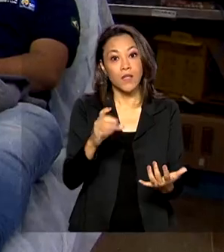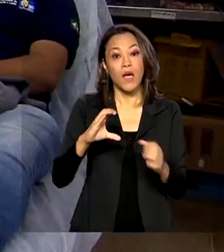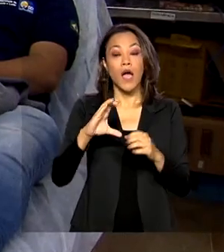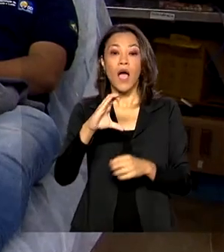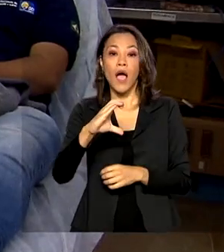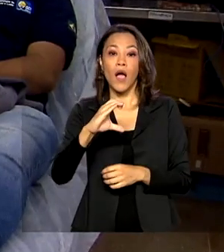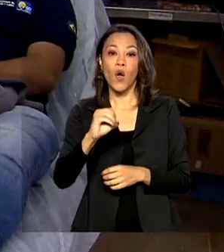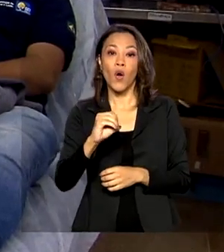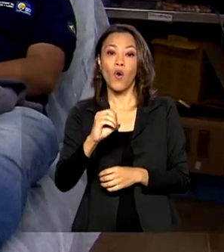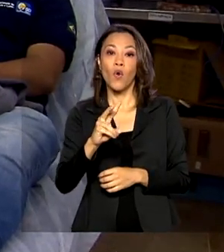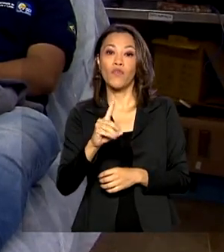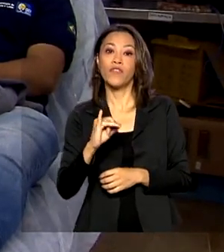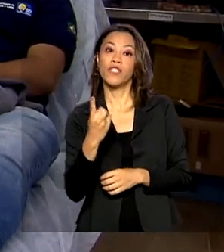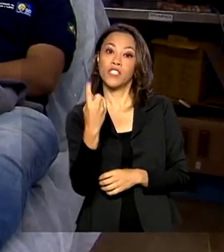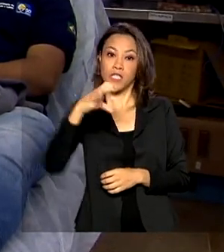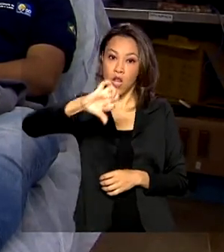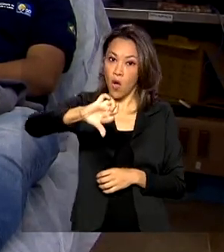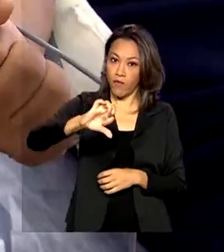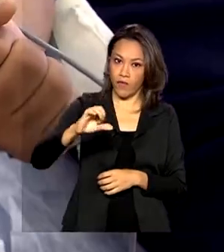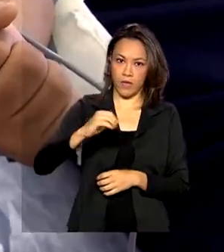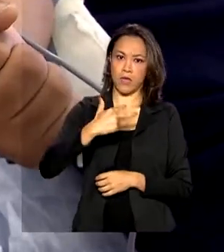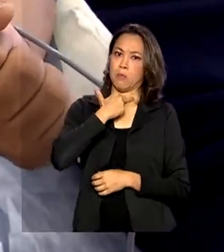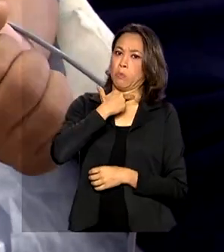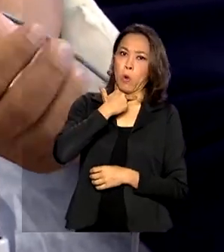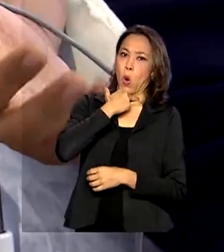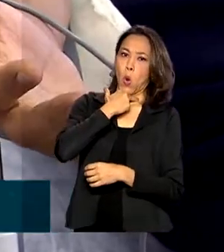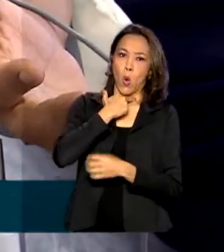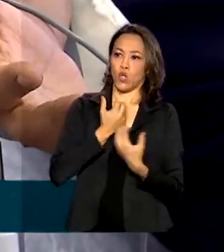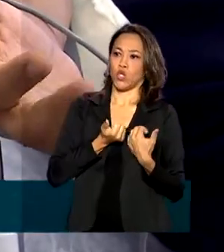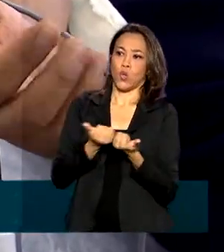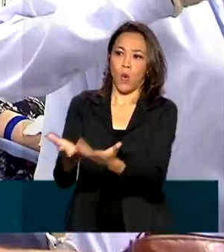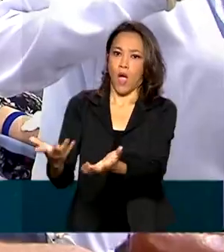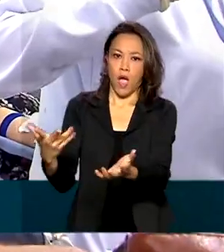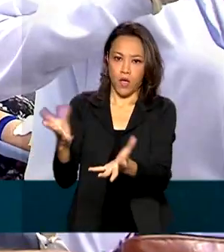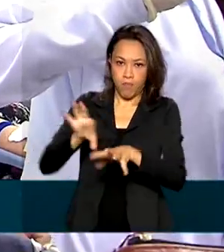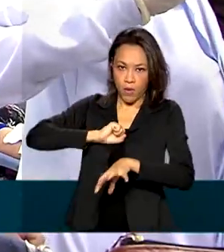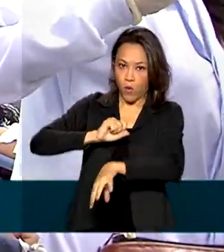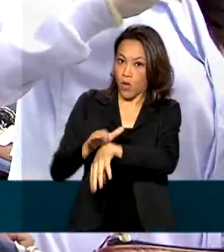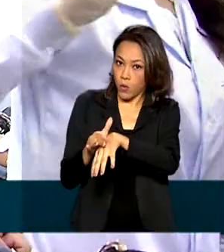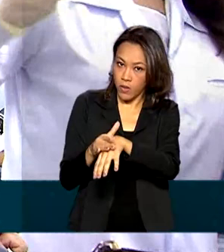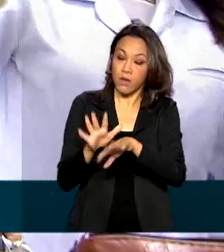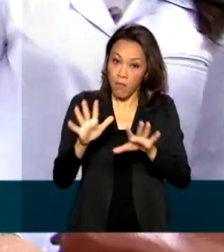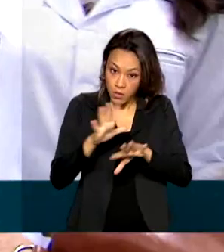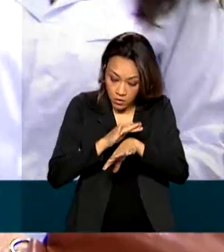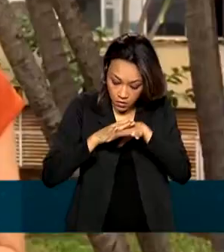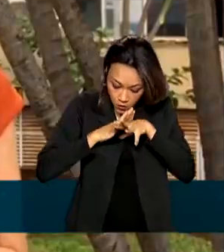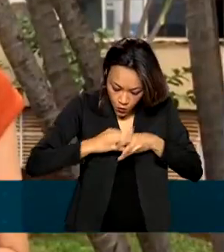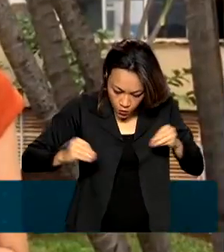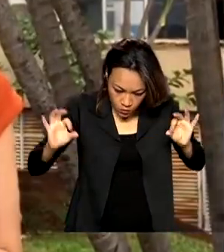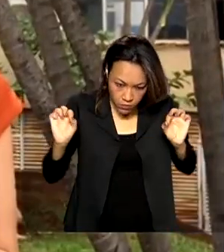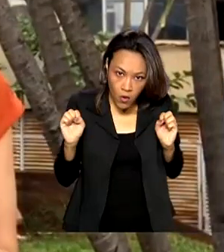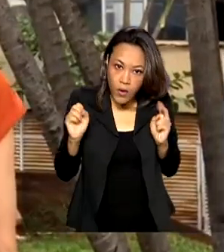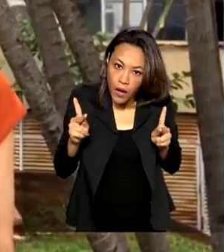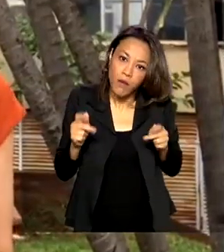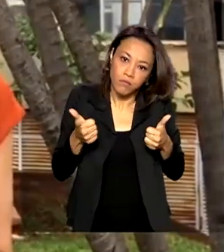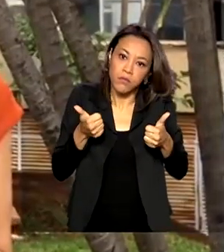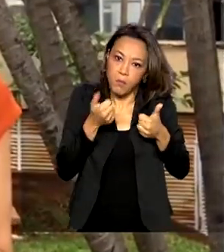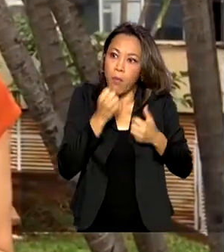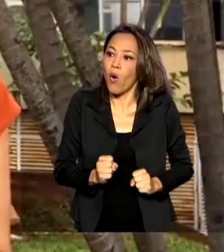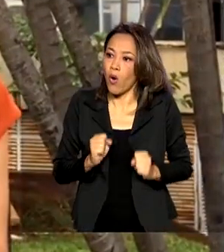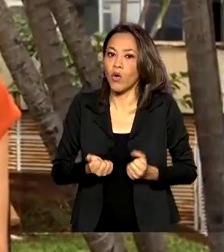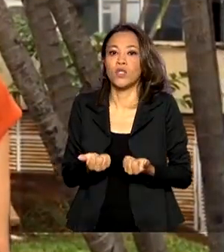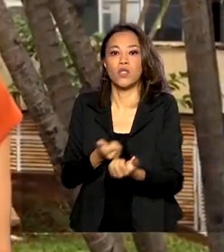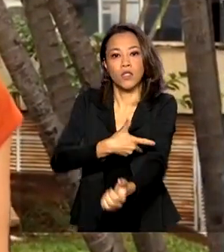-19 não é impedimento para doar, viu? Desde que a pessoa esteja totalmente recuperada. Se você está com qualquer